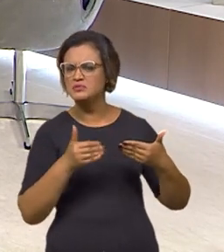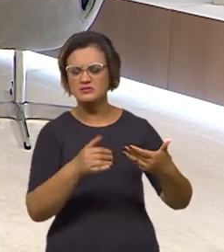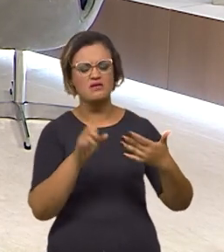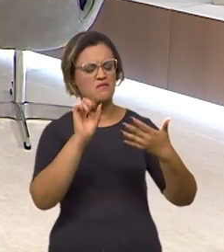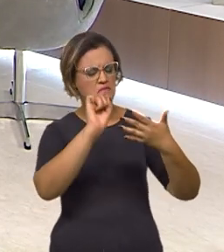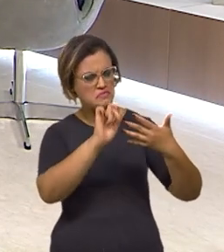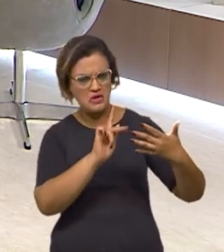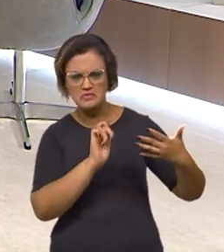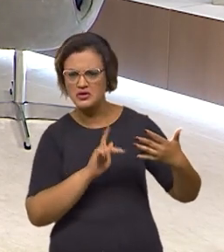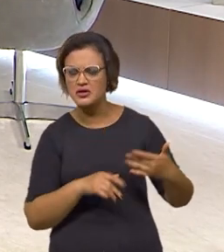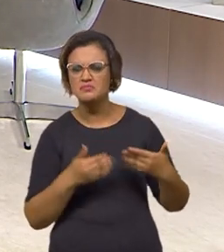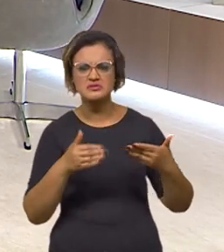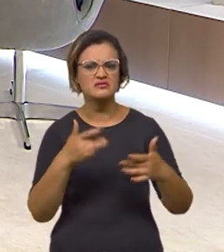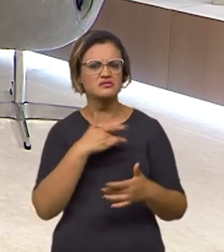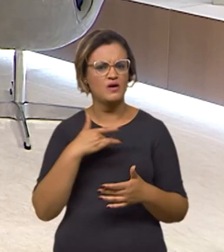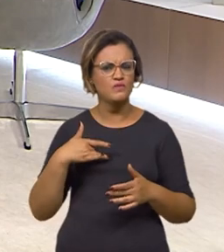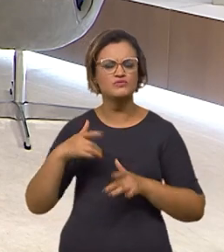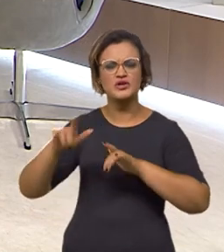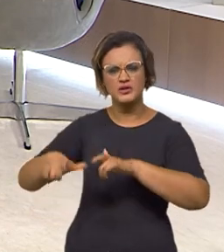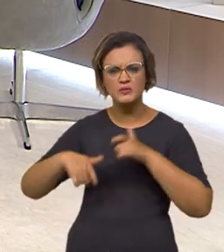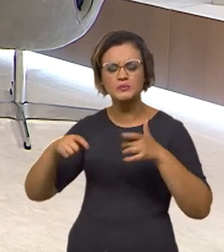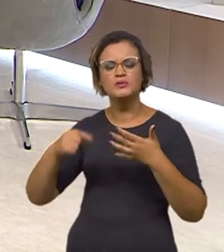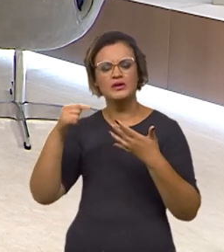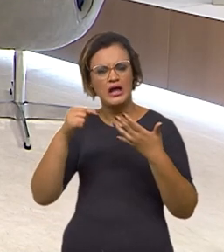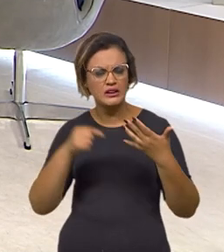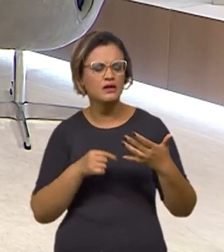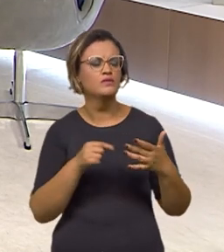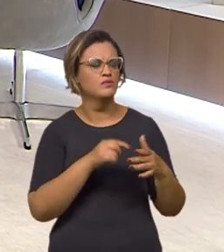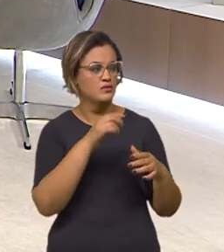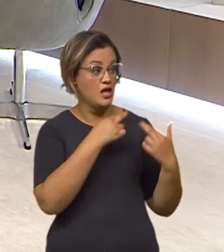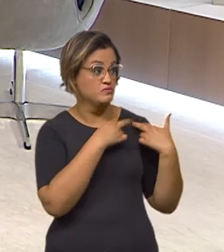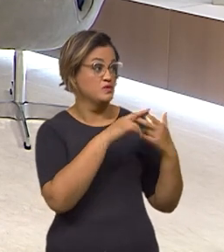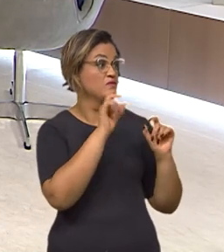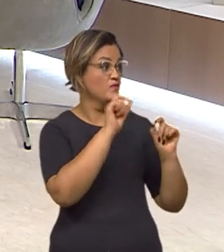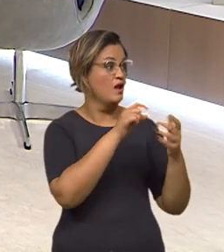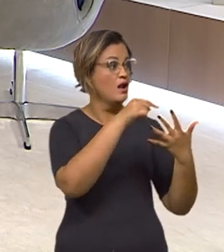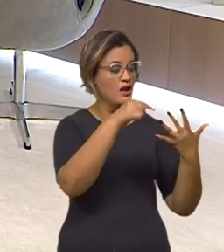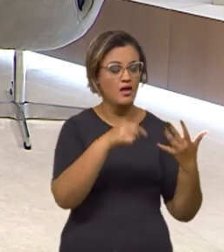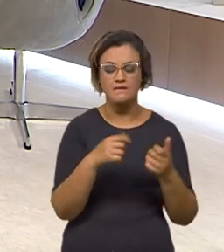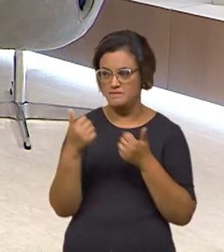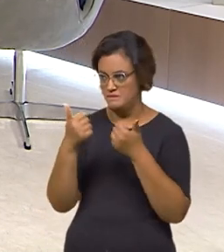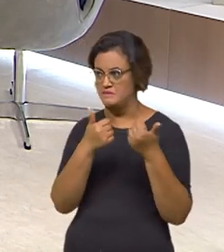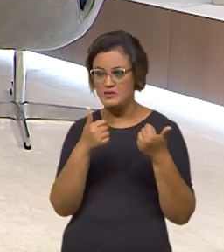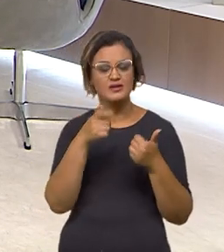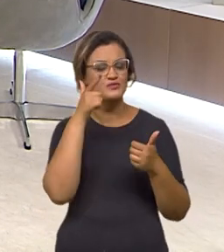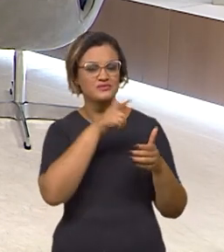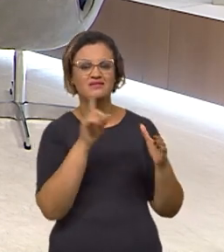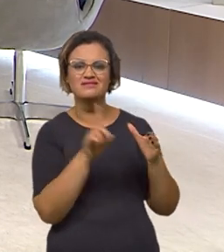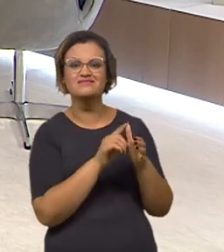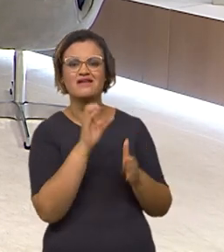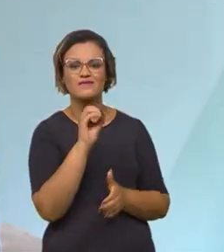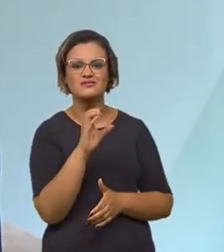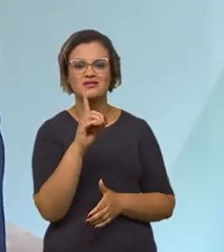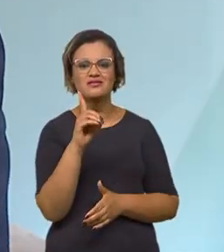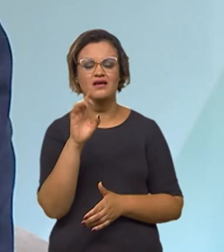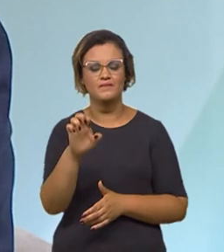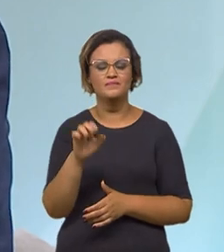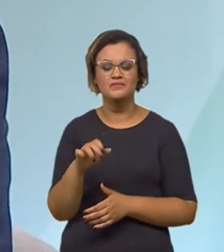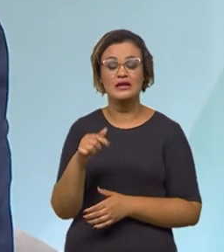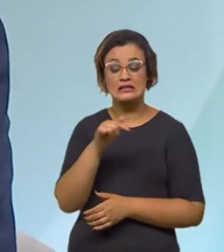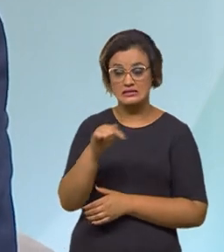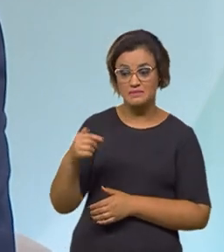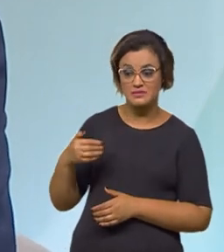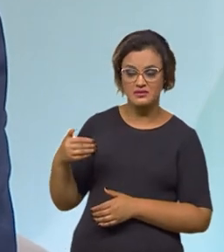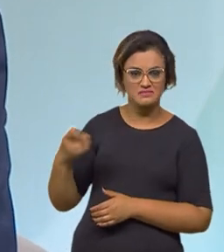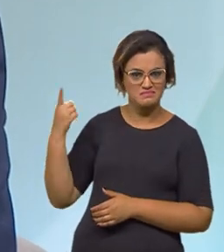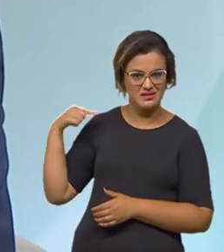o Ministério da Saúde, da Educação, tem ali um dever de casa para que o Brasil possa estar apto a entrar na OCDE. Nas últimas semanas, a gente deu passos muito